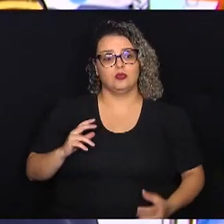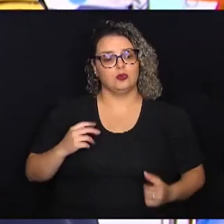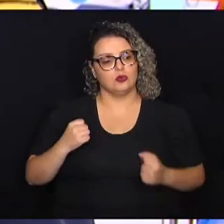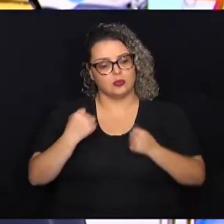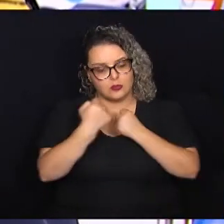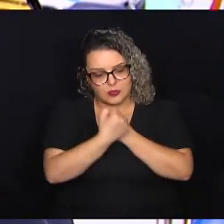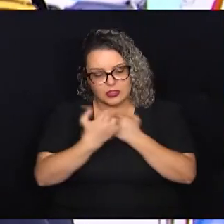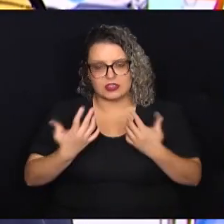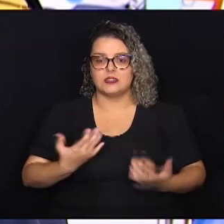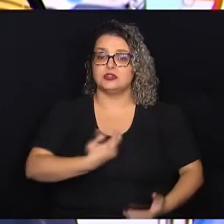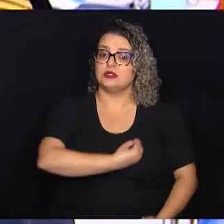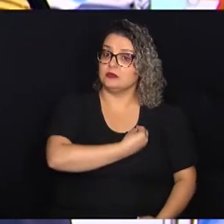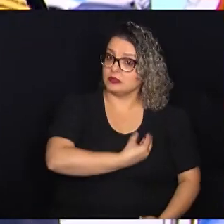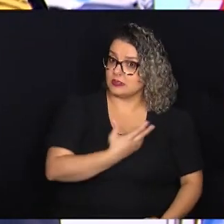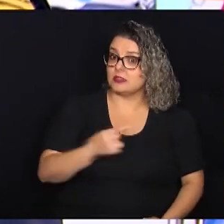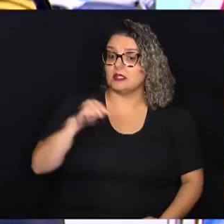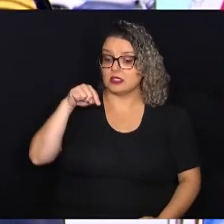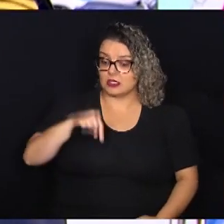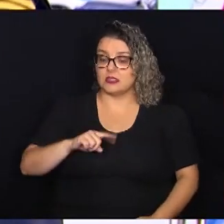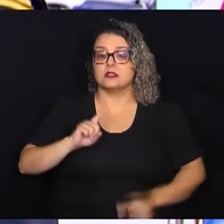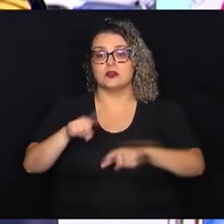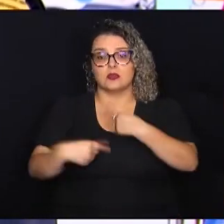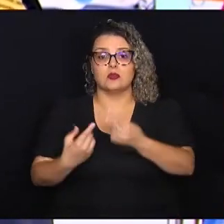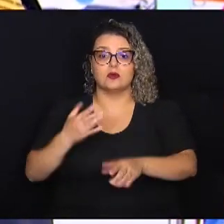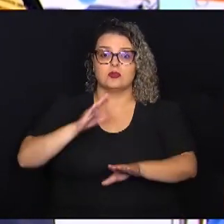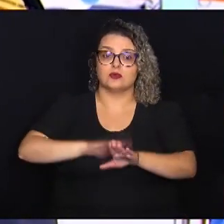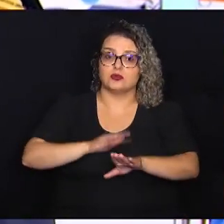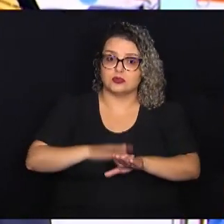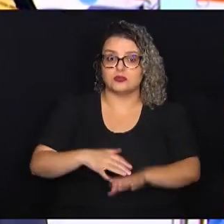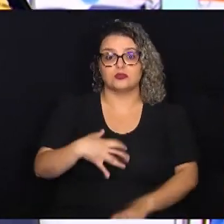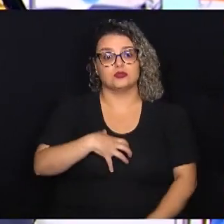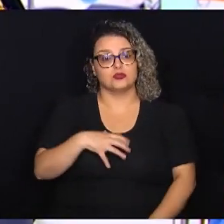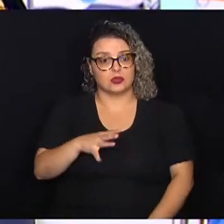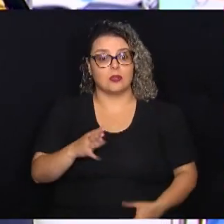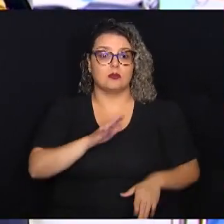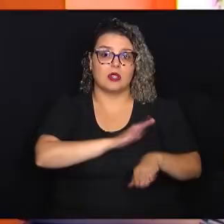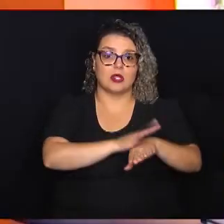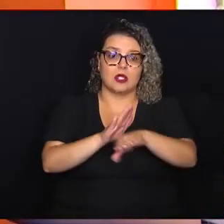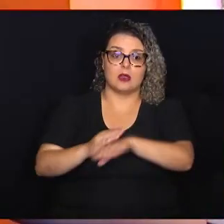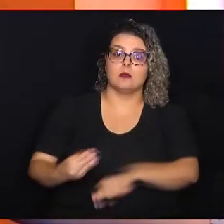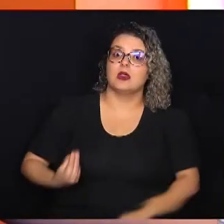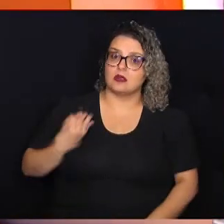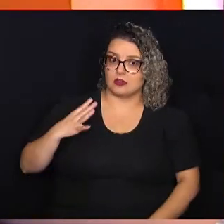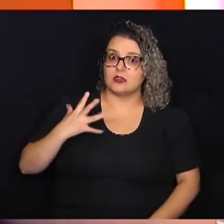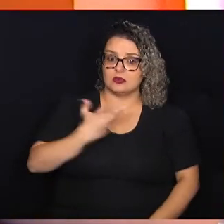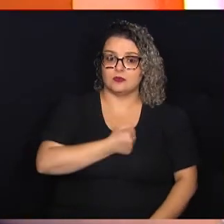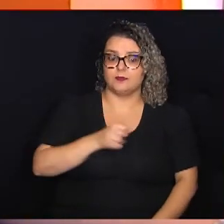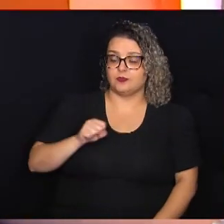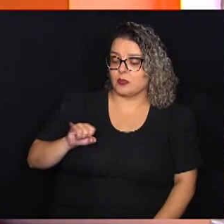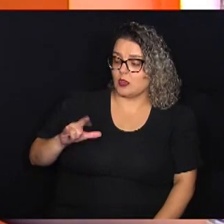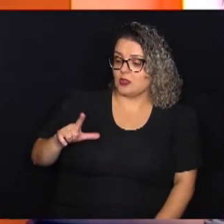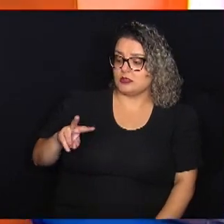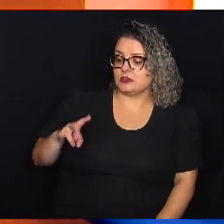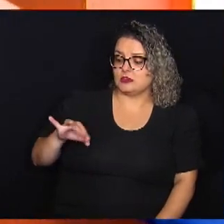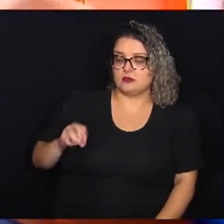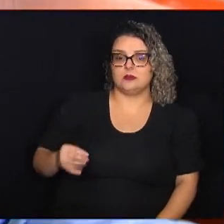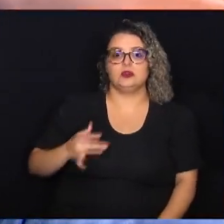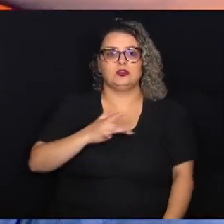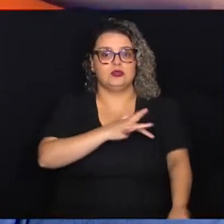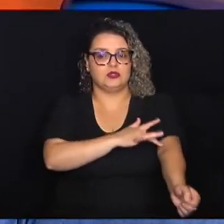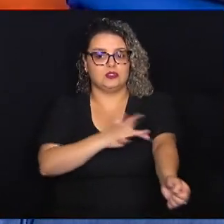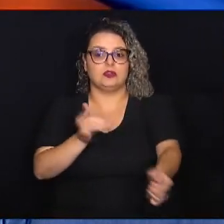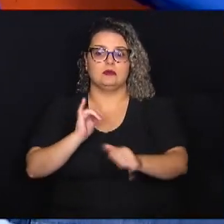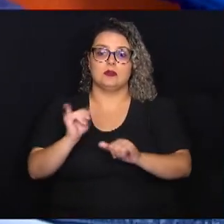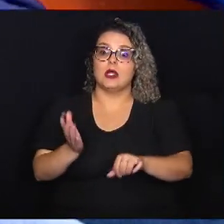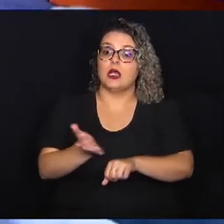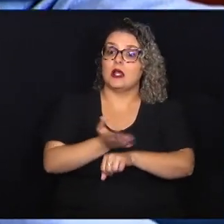essa é uma outra maneira de nós atuarmos nesse sentido, de contribuir para que vidas sejam salvas. O Silvio, que já doou sangue nas campanhas